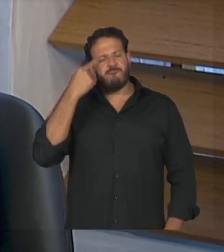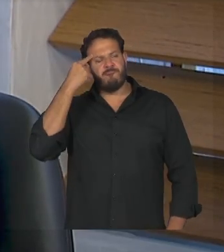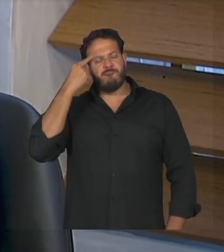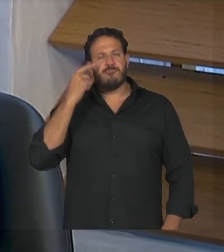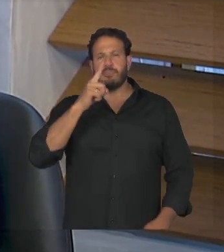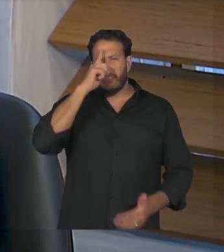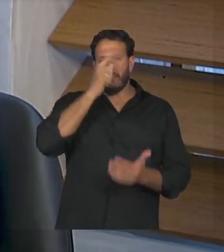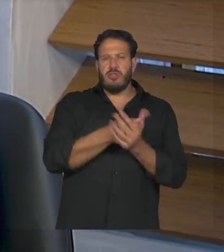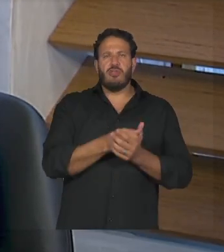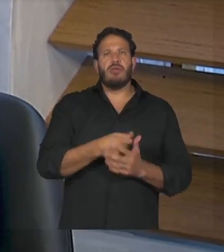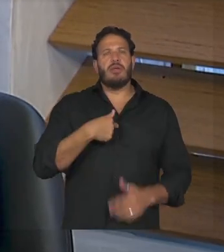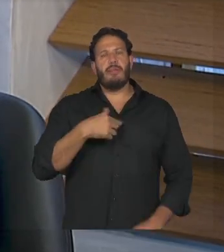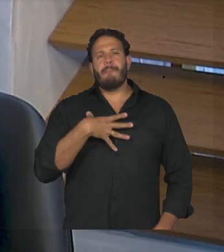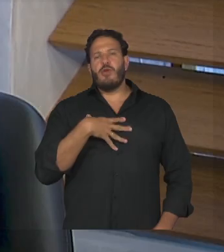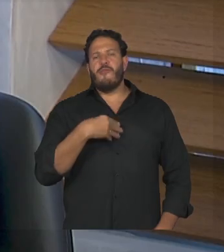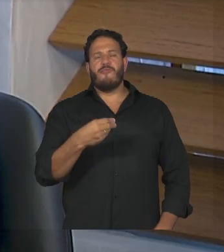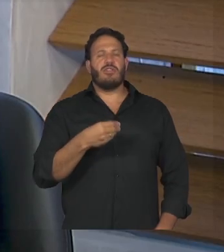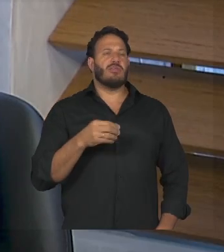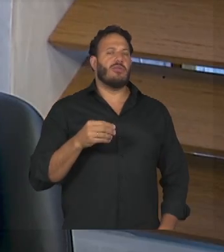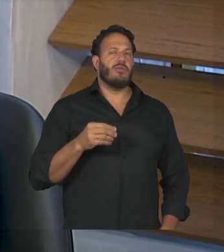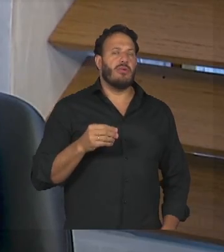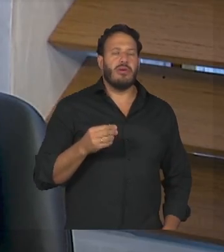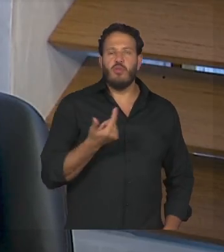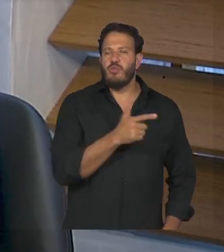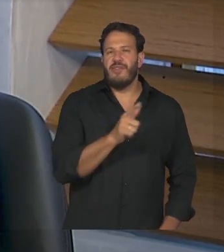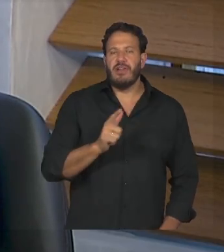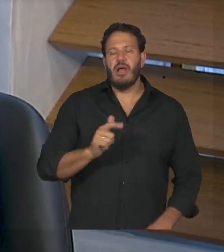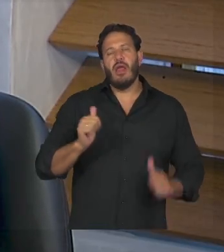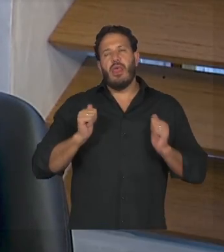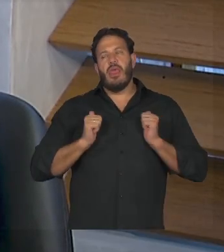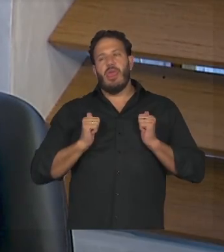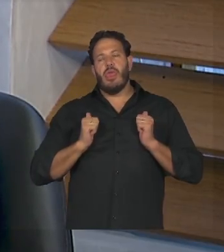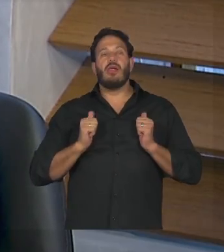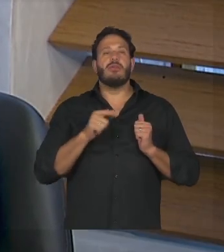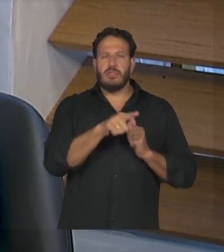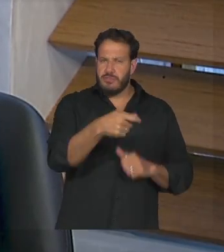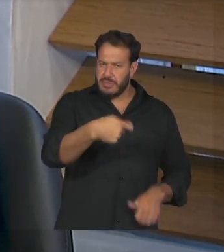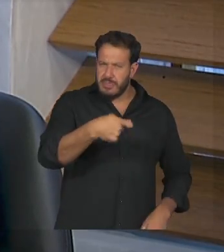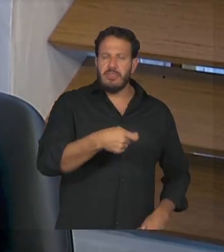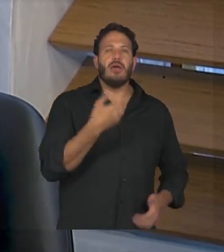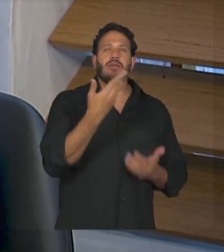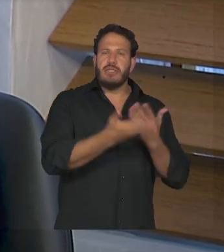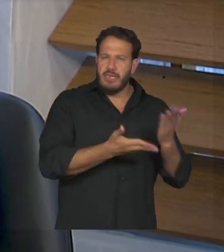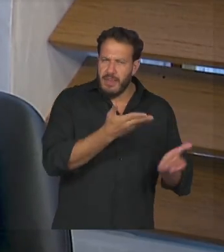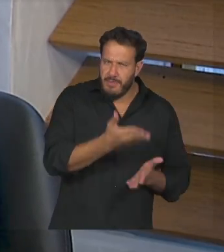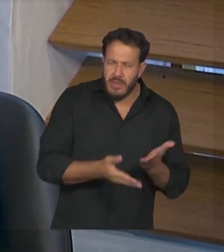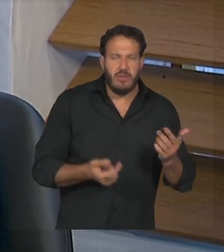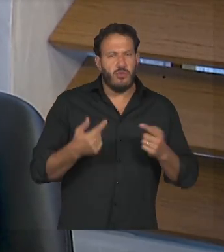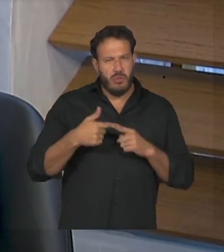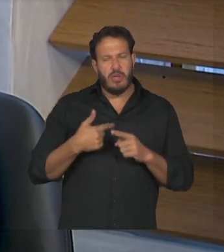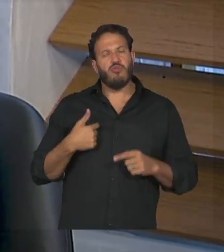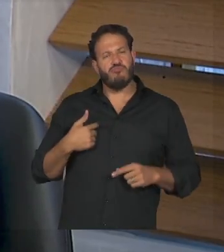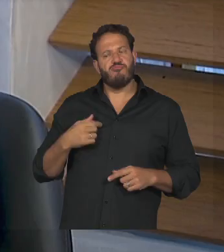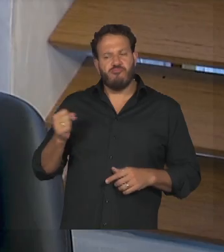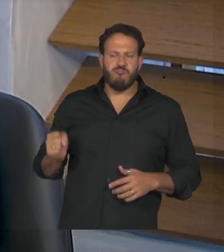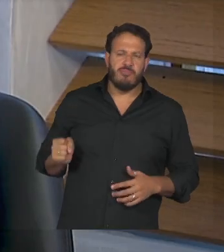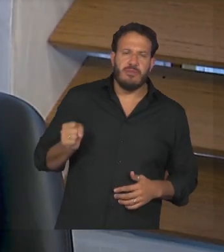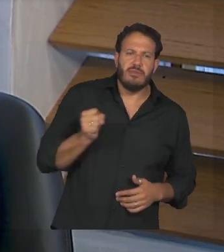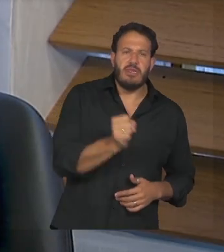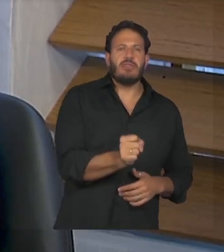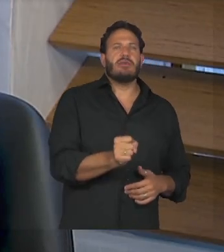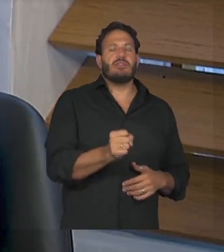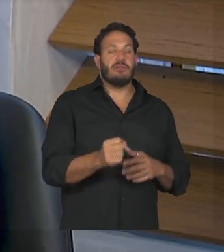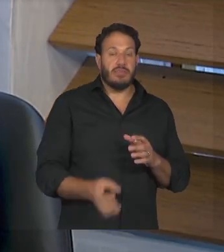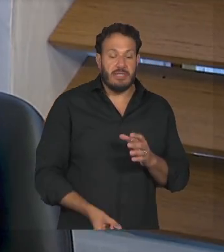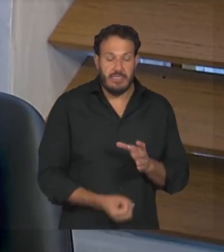que meu filho não ia ficar sem tratamento portanto eu daria essa condição para ele montando